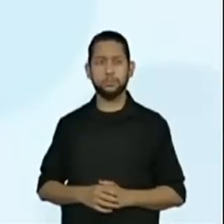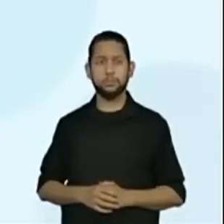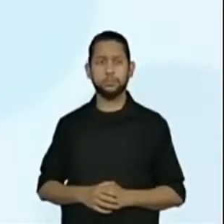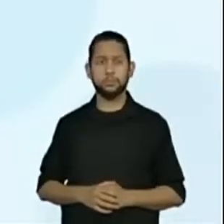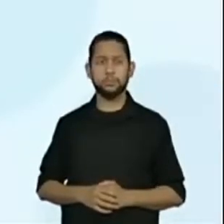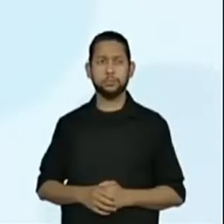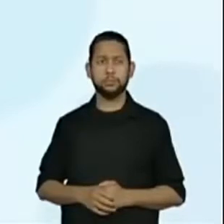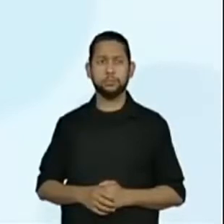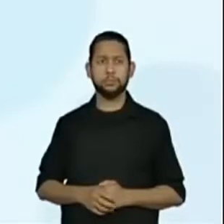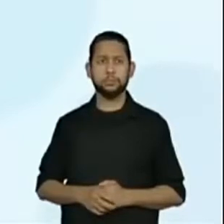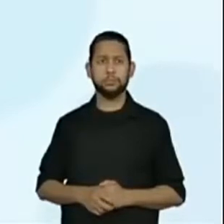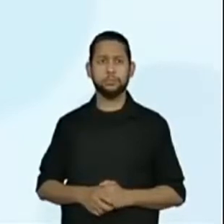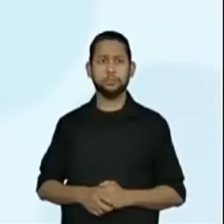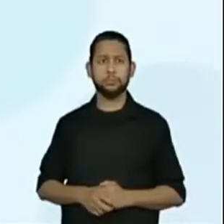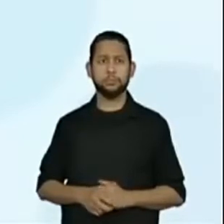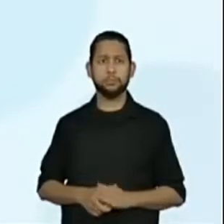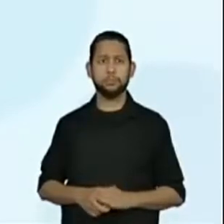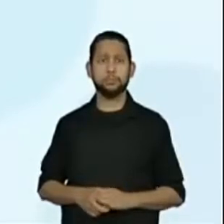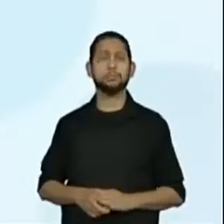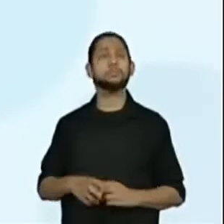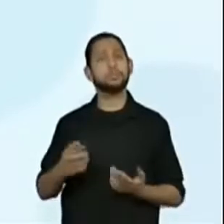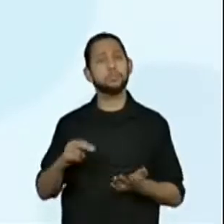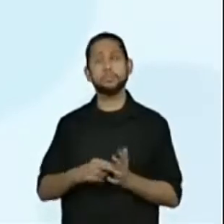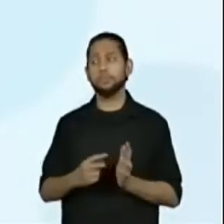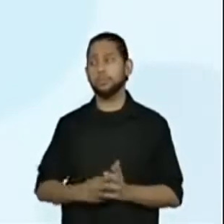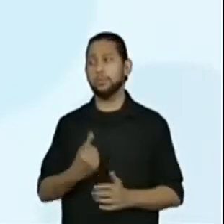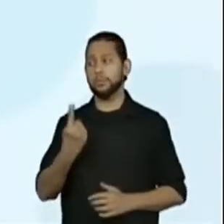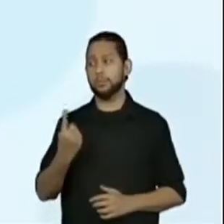a um metro.